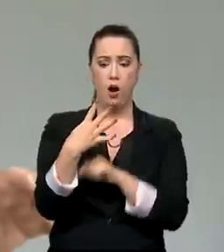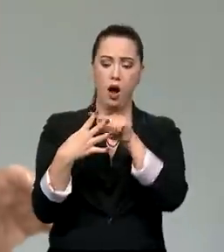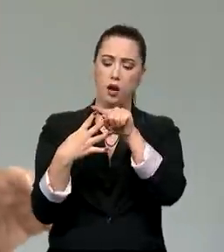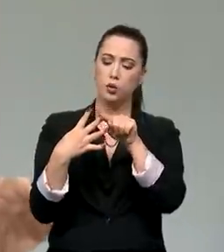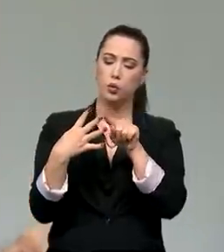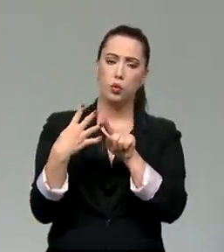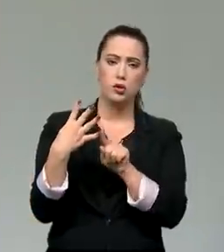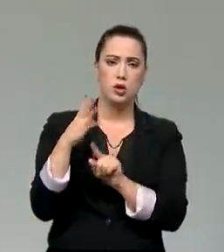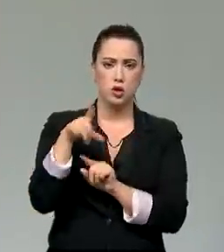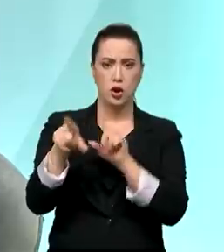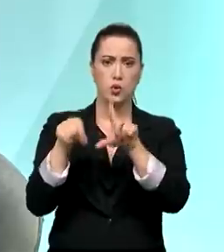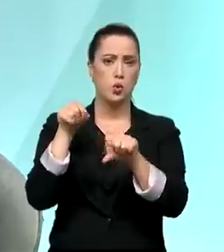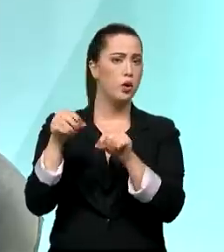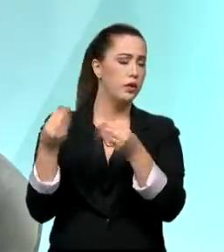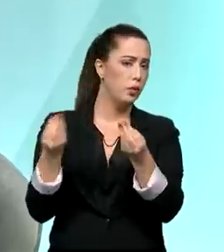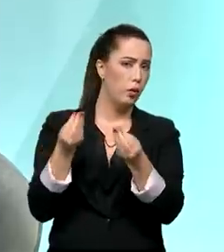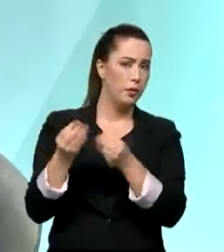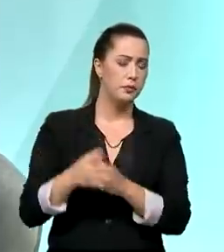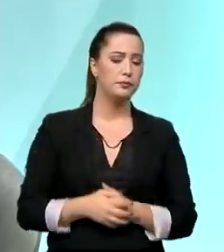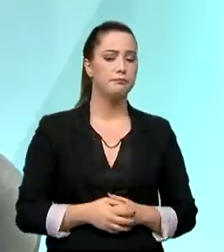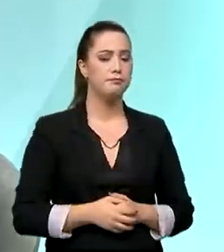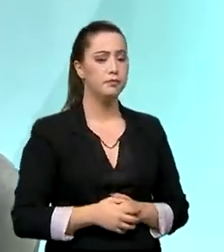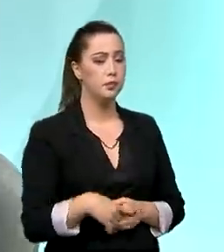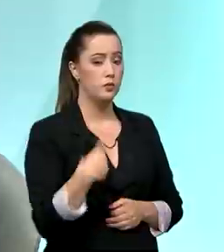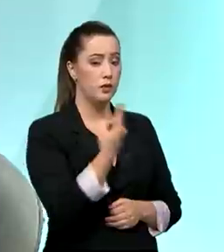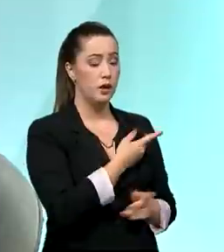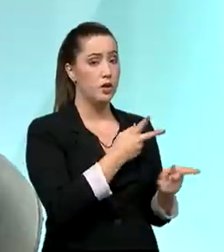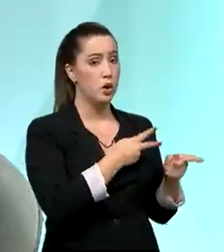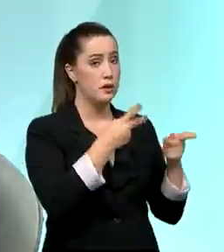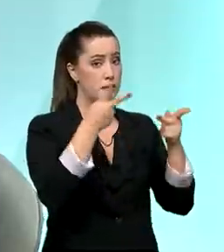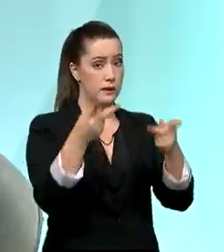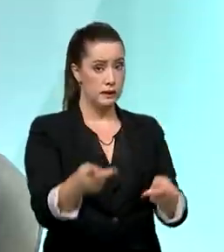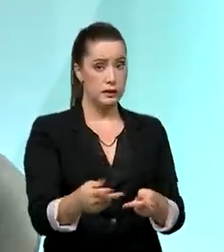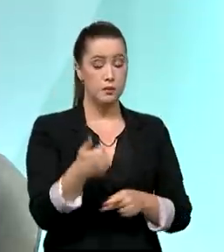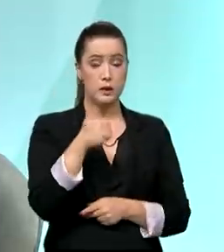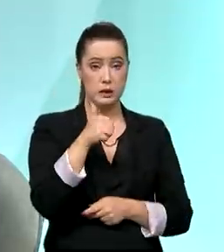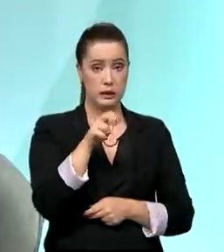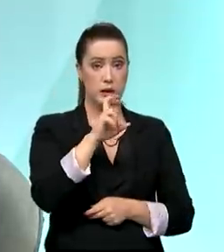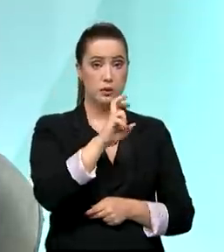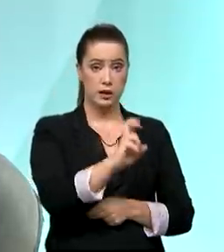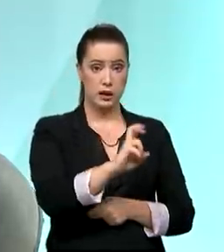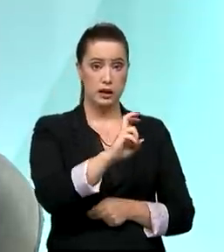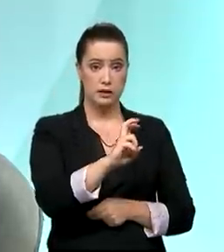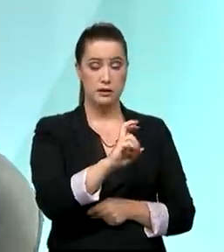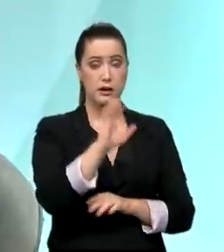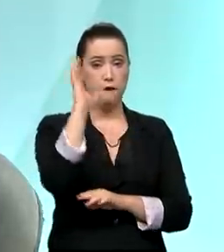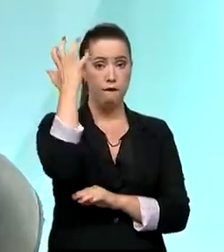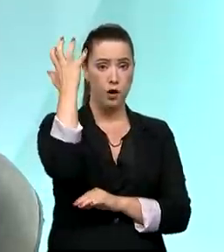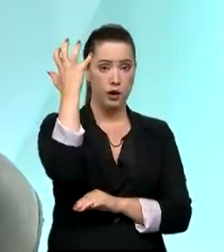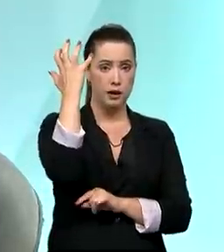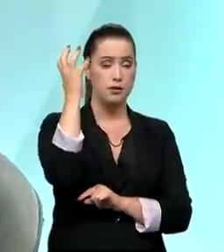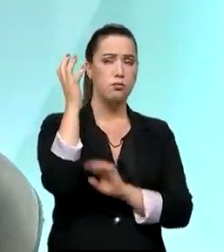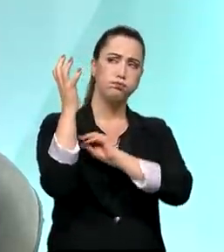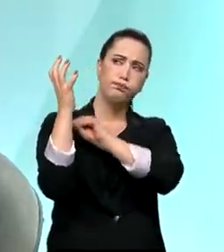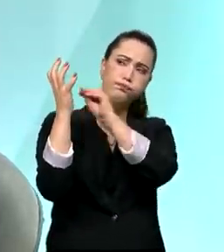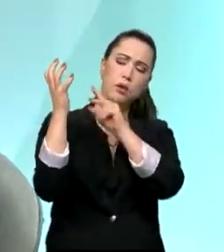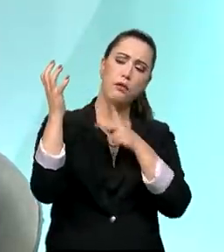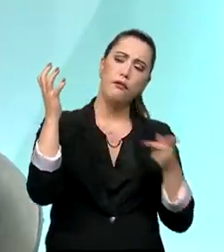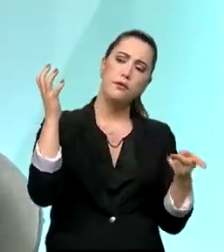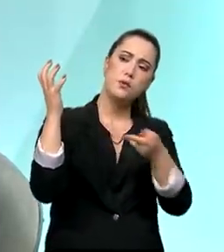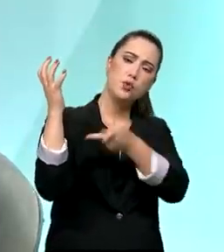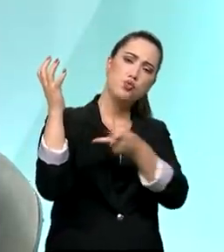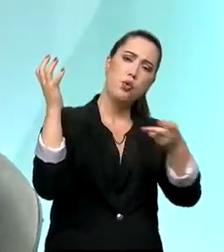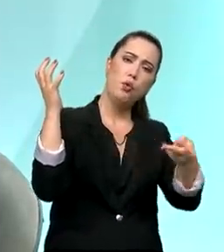já foram selecionados? Sim, nós visitamos 115 florestas e parques pelo Brasil inteiro.